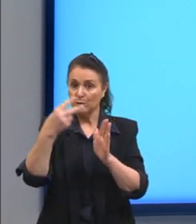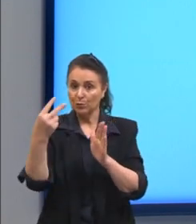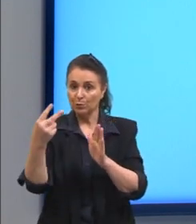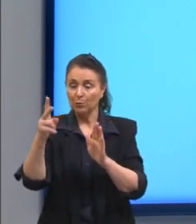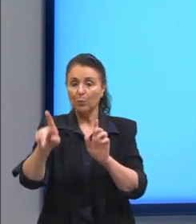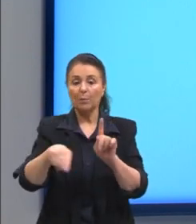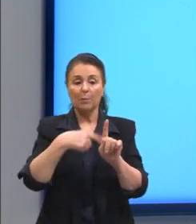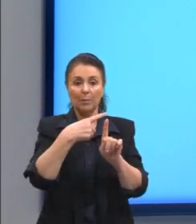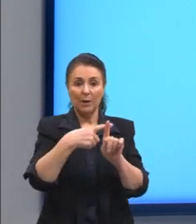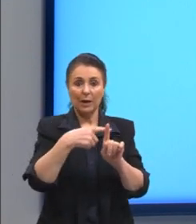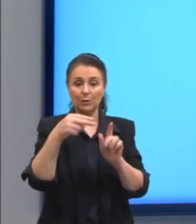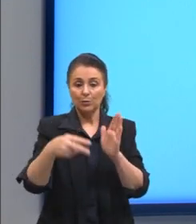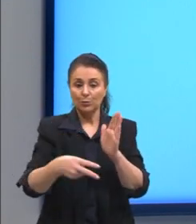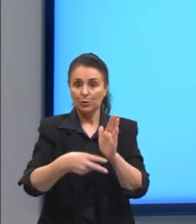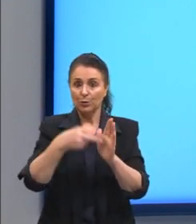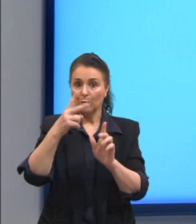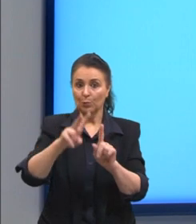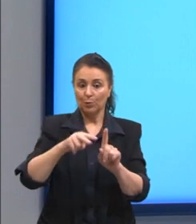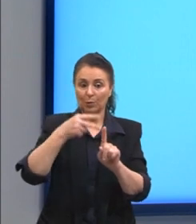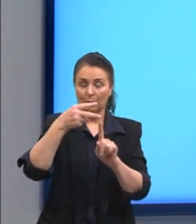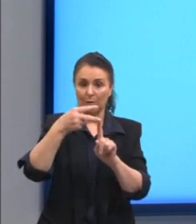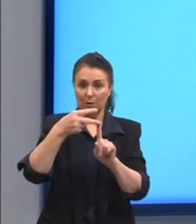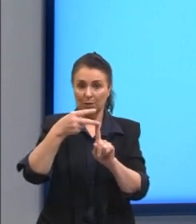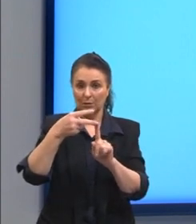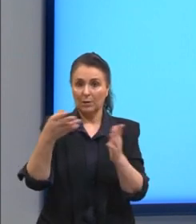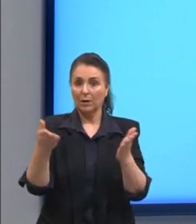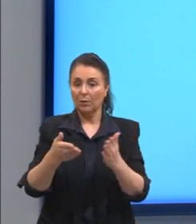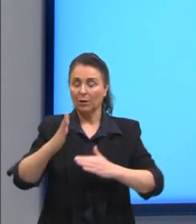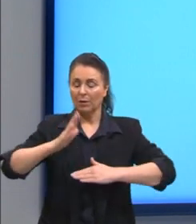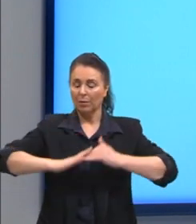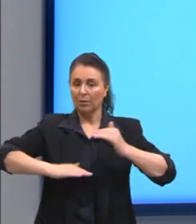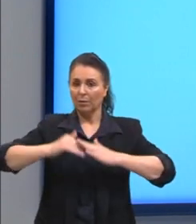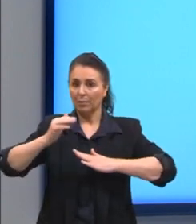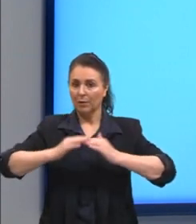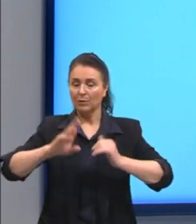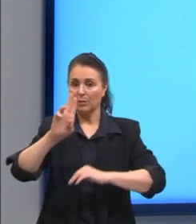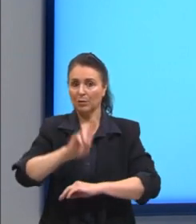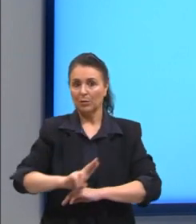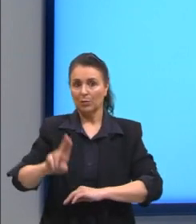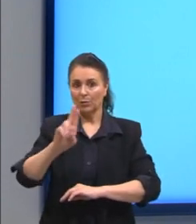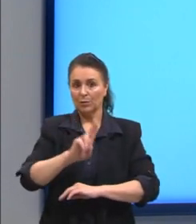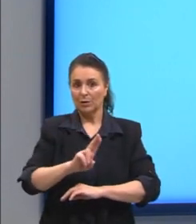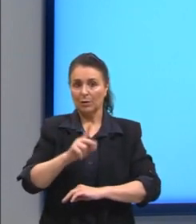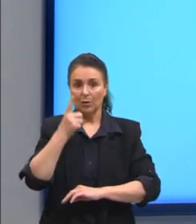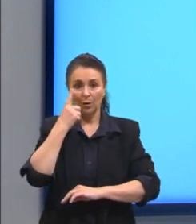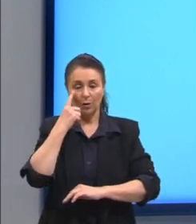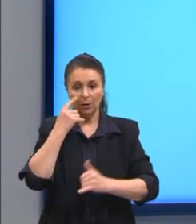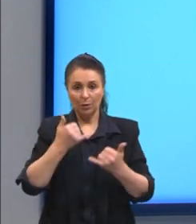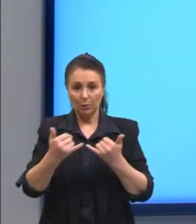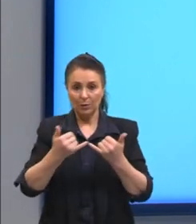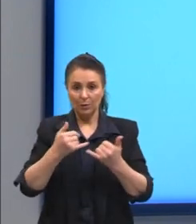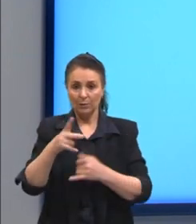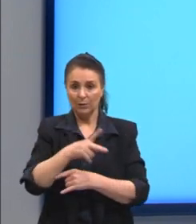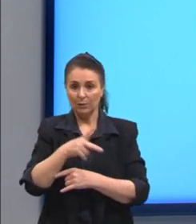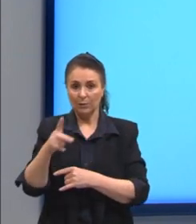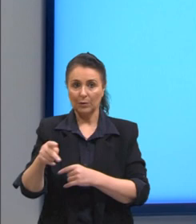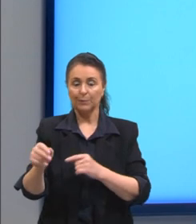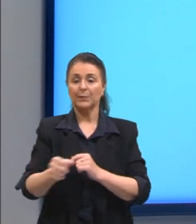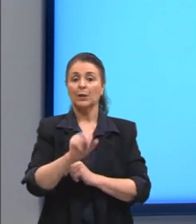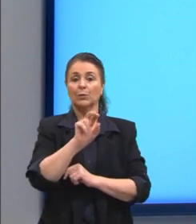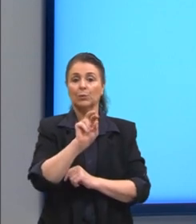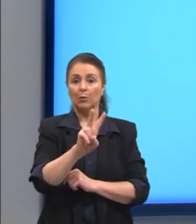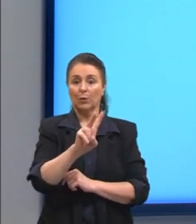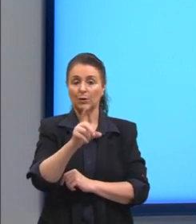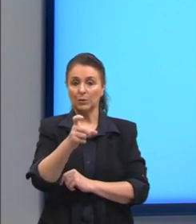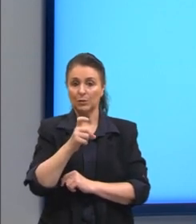segundo termo ao quadrado. Vamos ver isso na prática, né? Aplicando. Aqui eu trouxe o exemplo para vocês. 2x